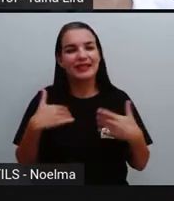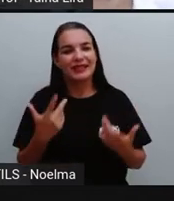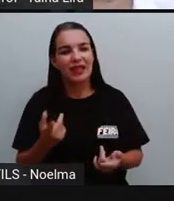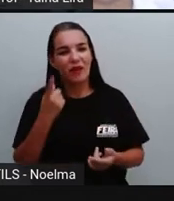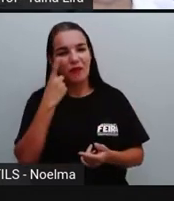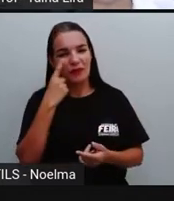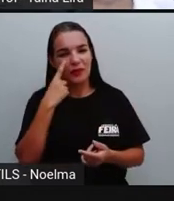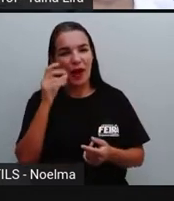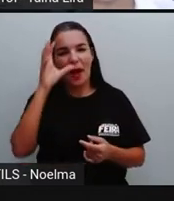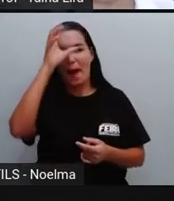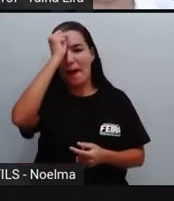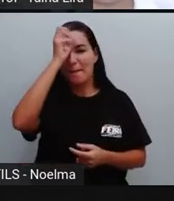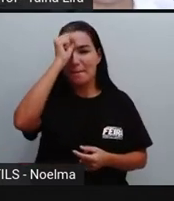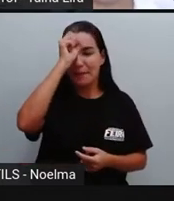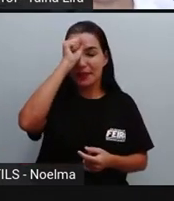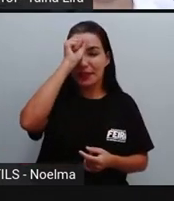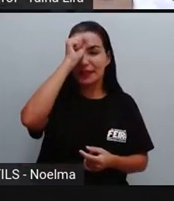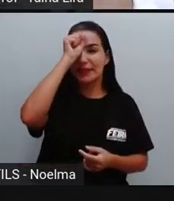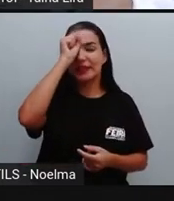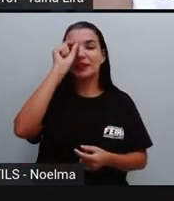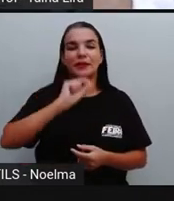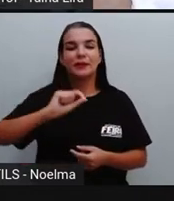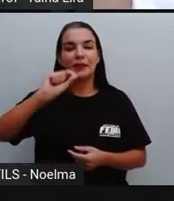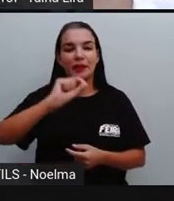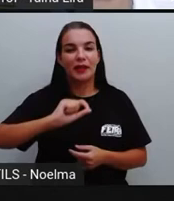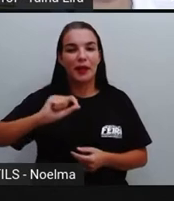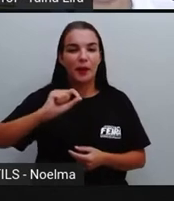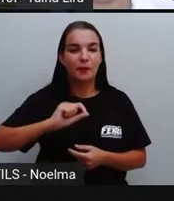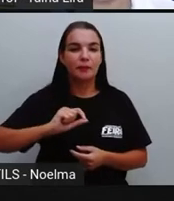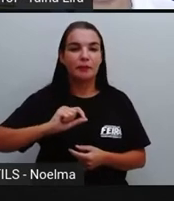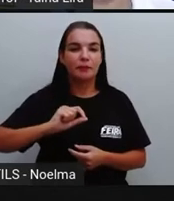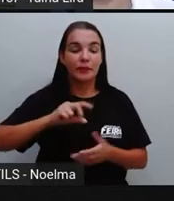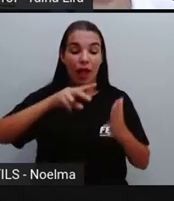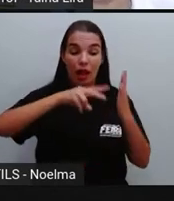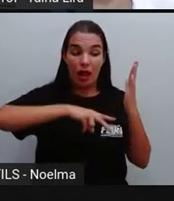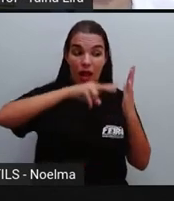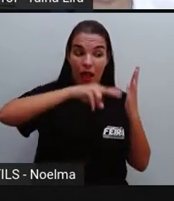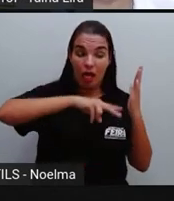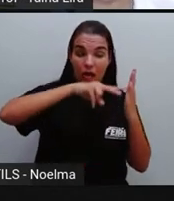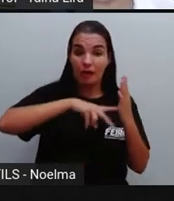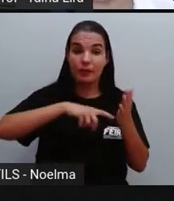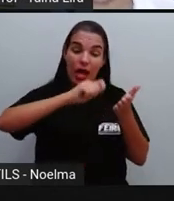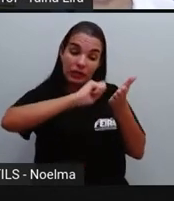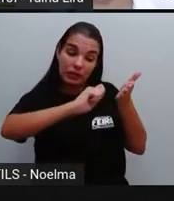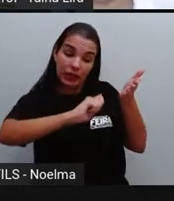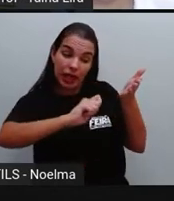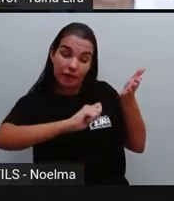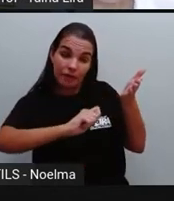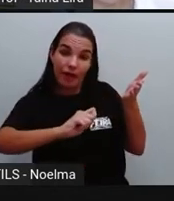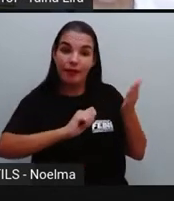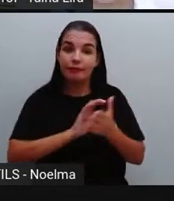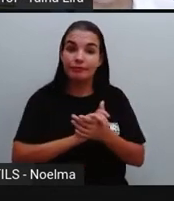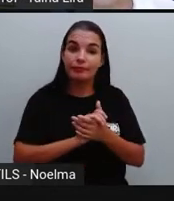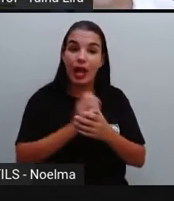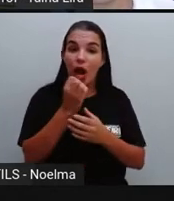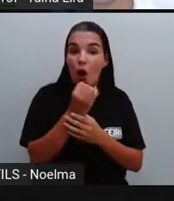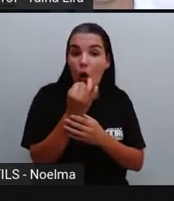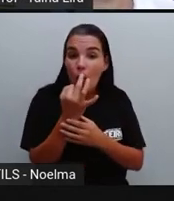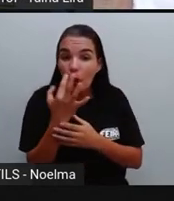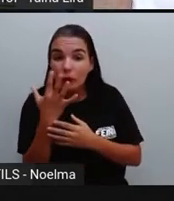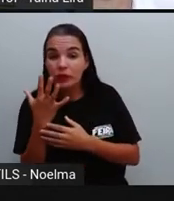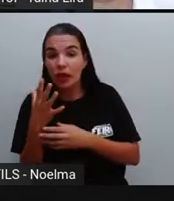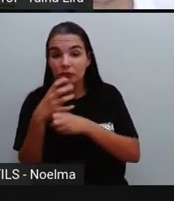ali estão aprendendo, né? Marcelo foi falando que eles aprendem a ler, a escrever, a contar,